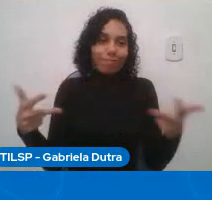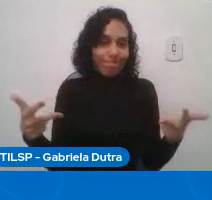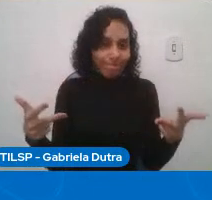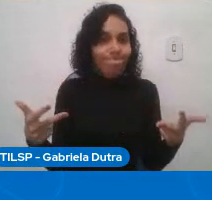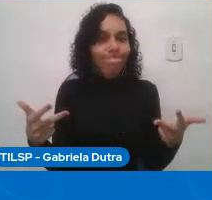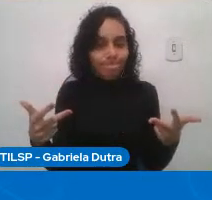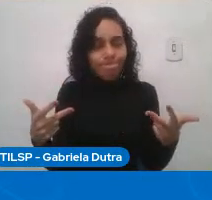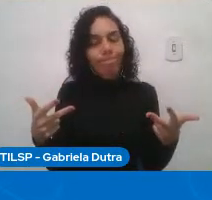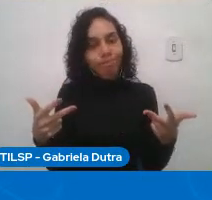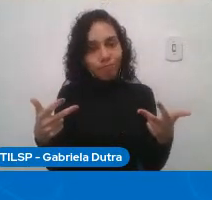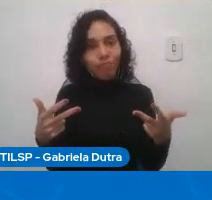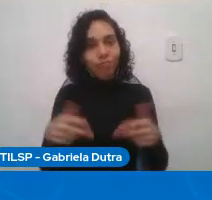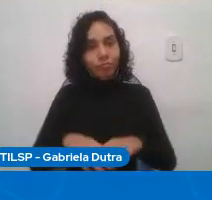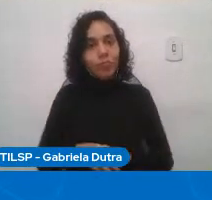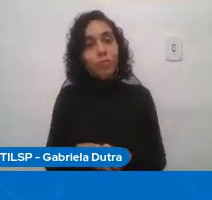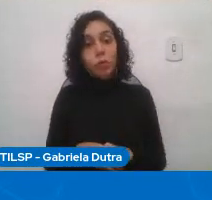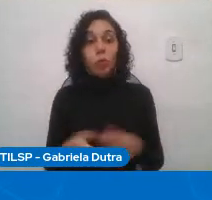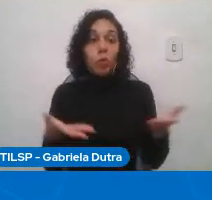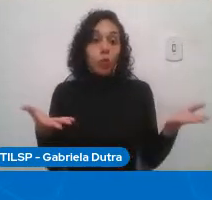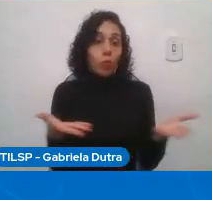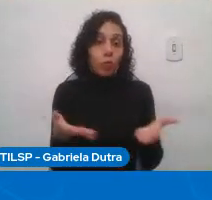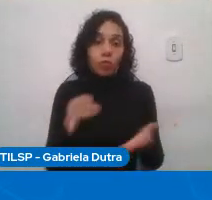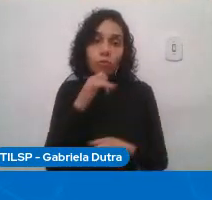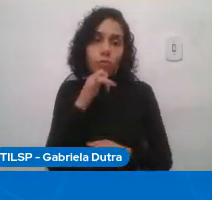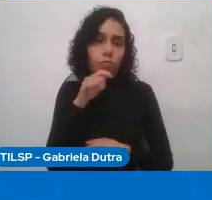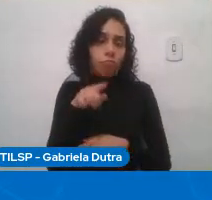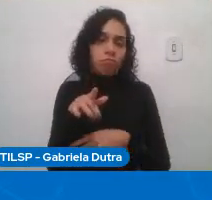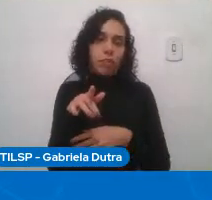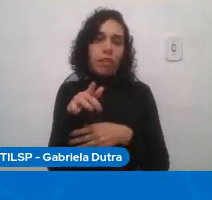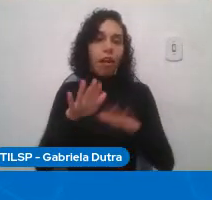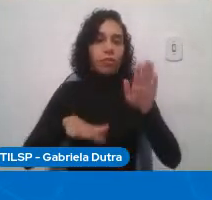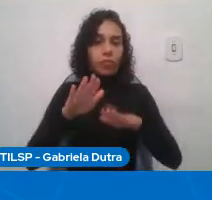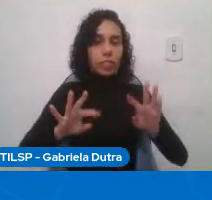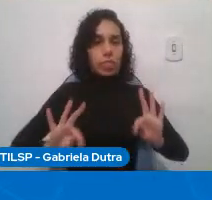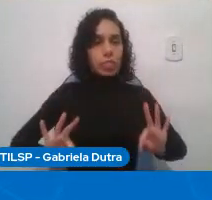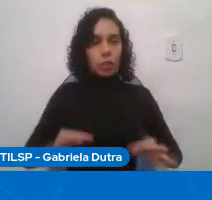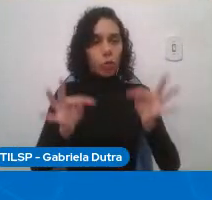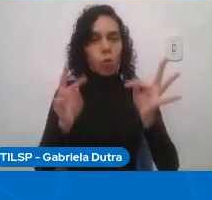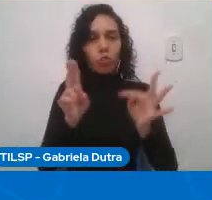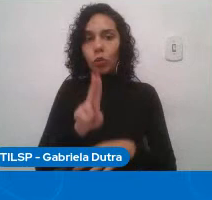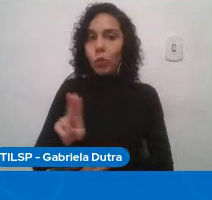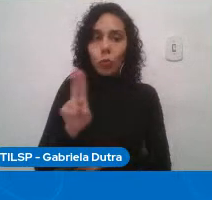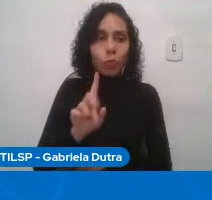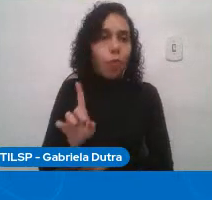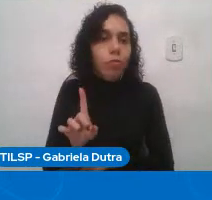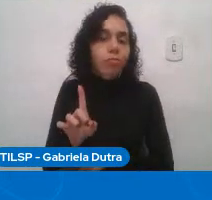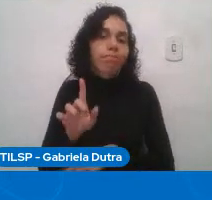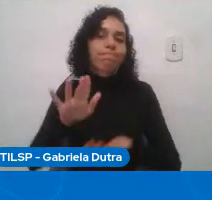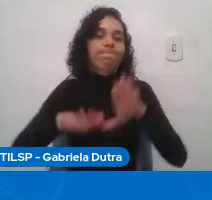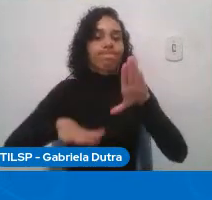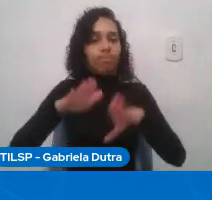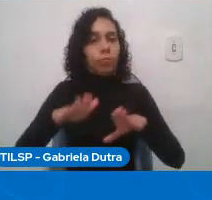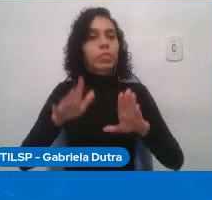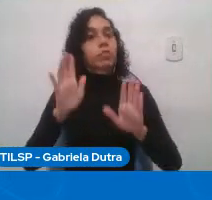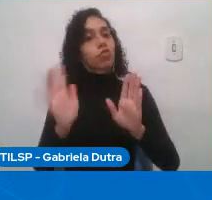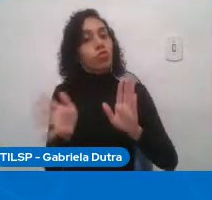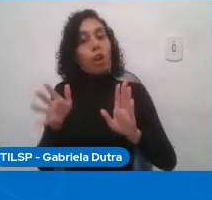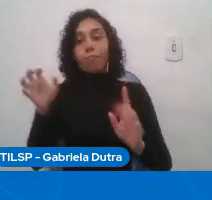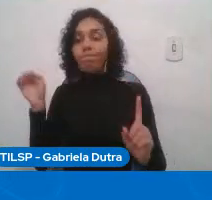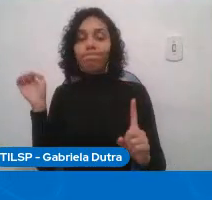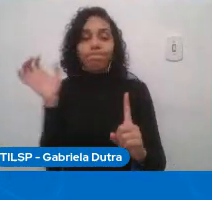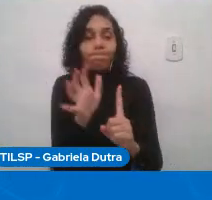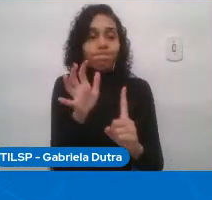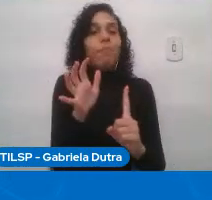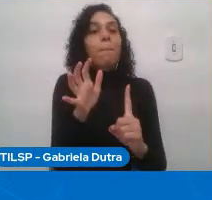não usar uma tecnologia também já traz impactos e até a própria